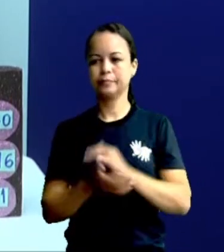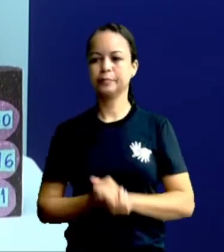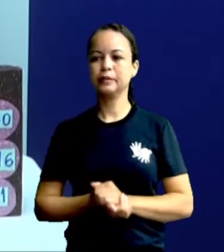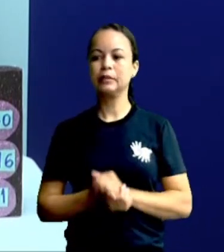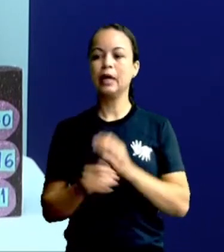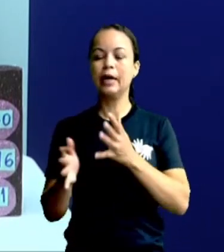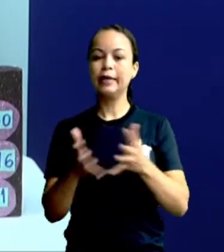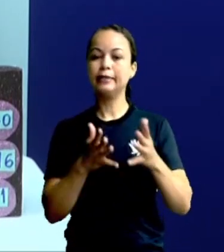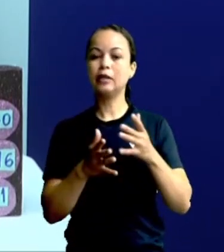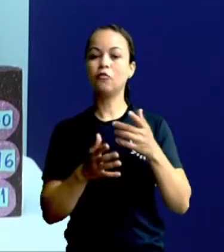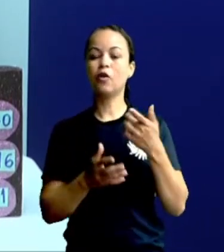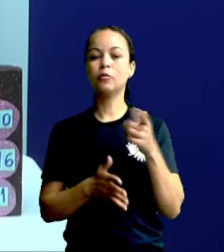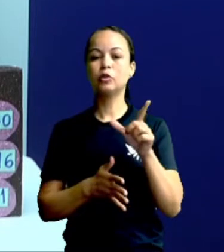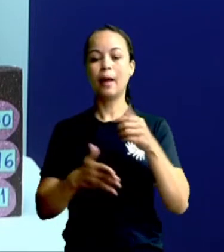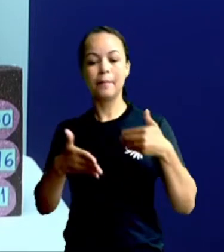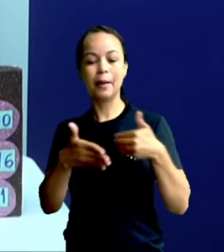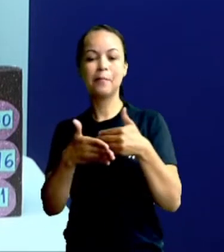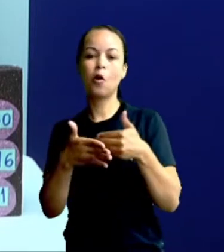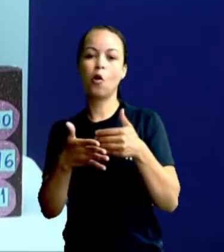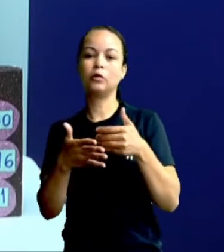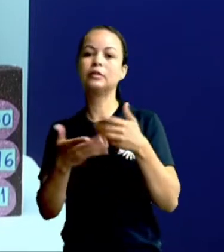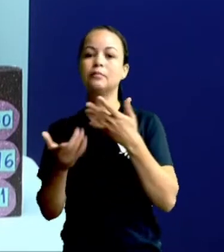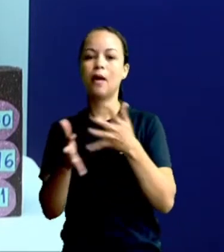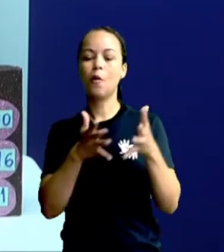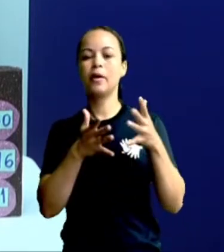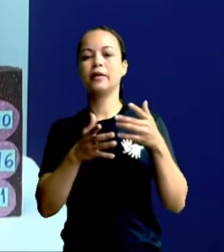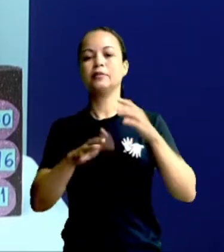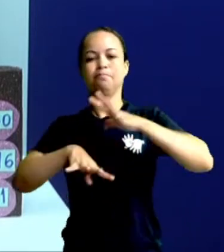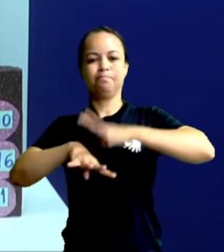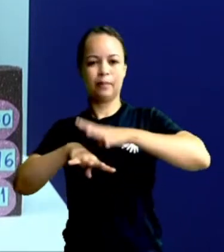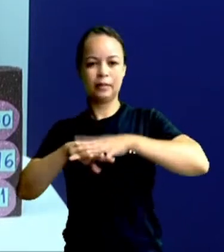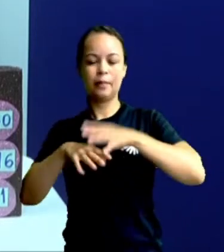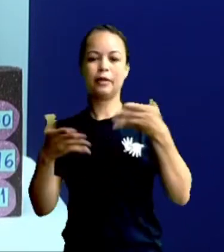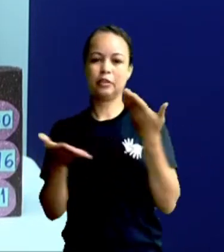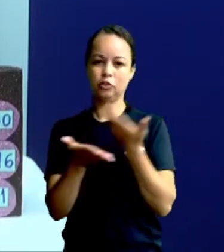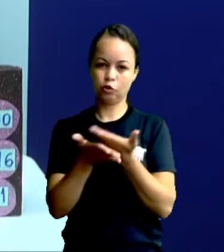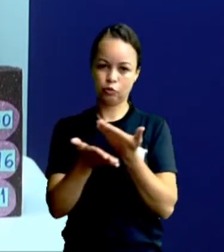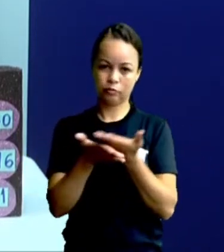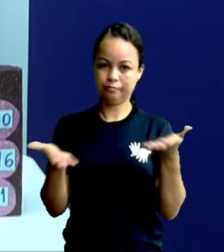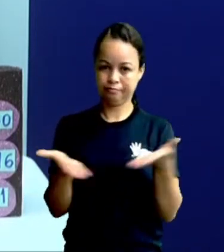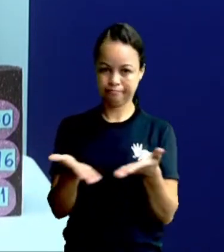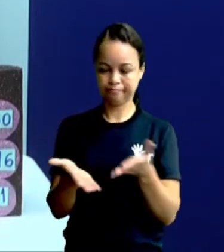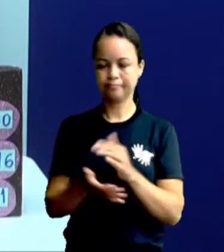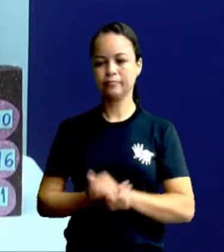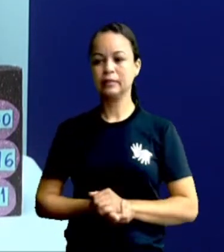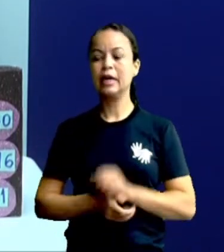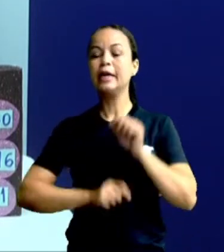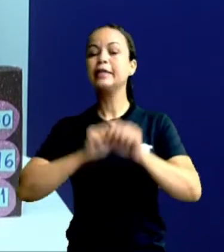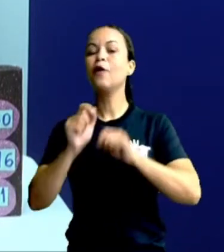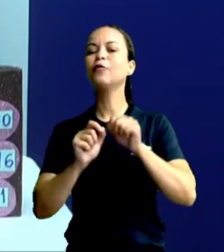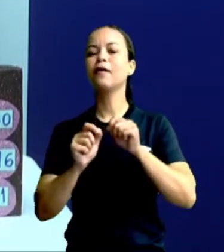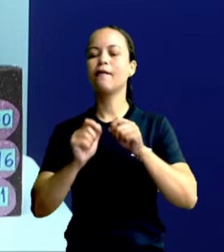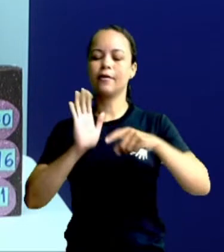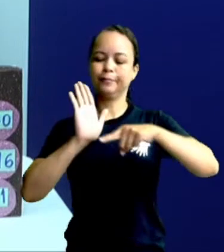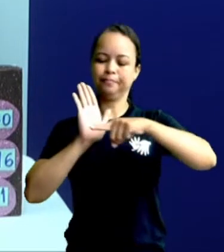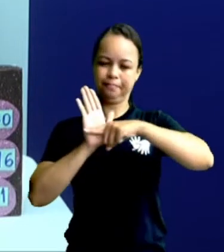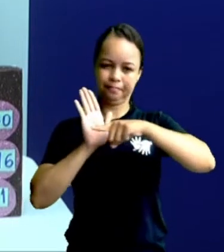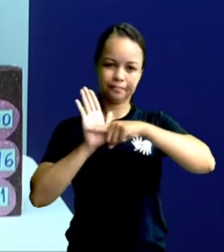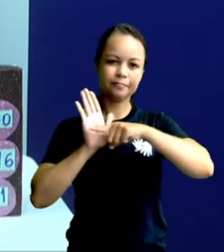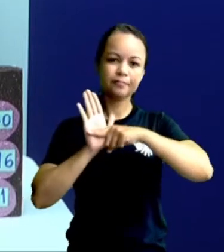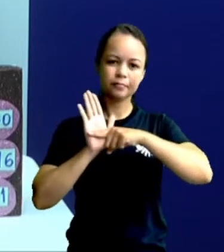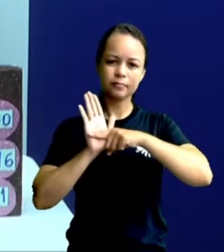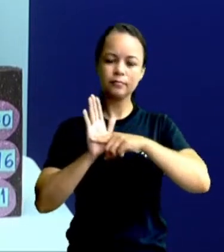lá para a próxima operação matemática que vamos estudar hoje, que é a subtração.